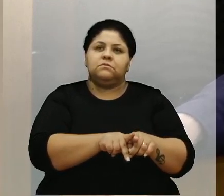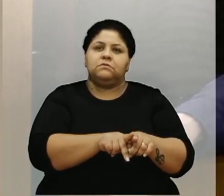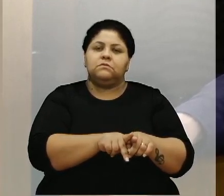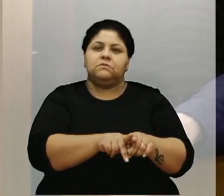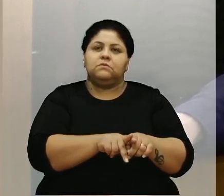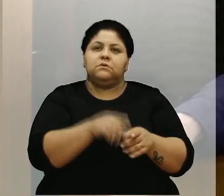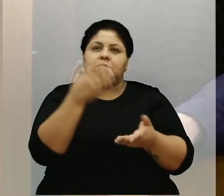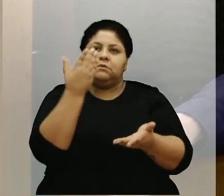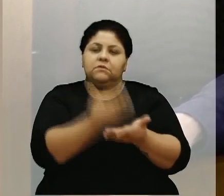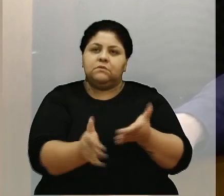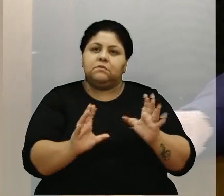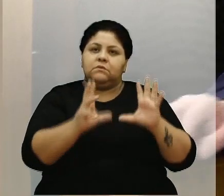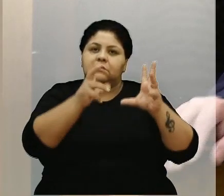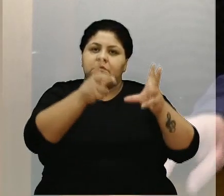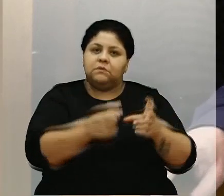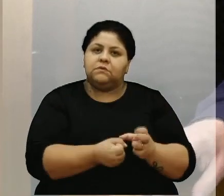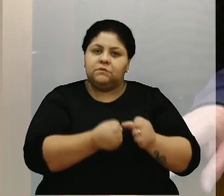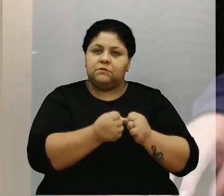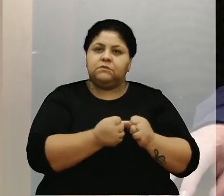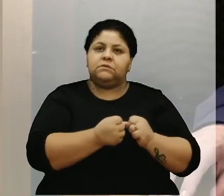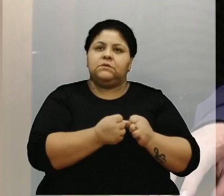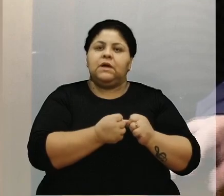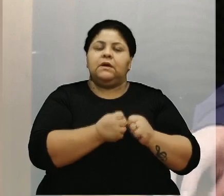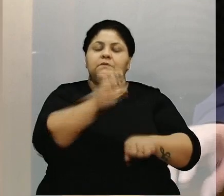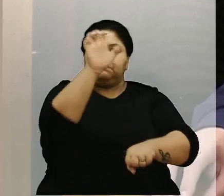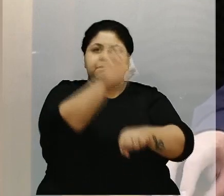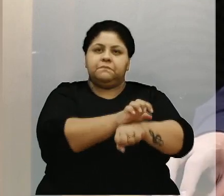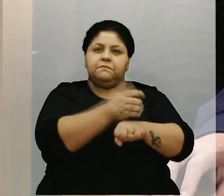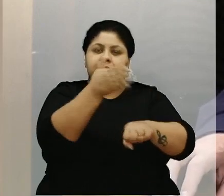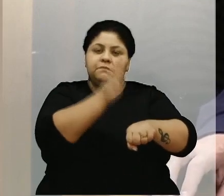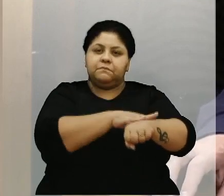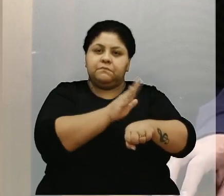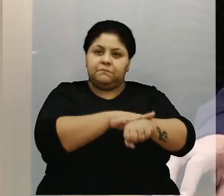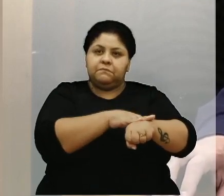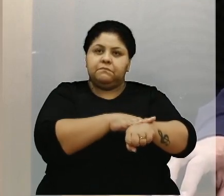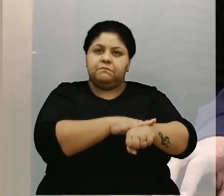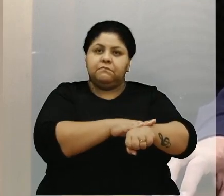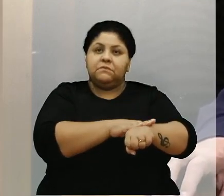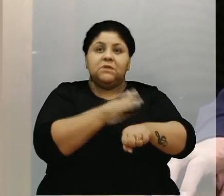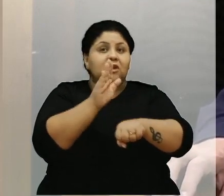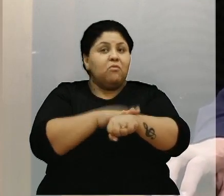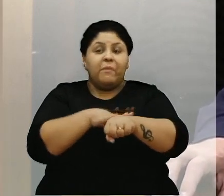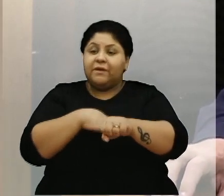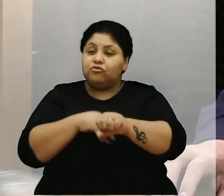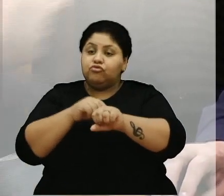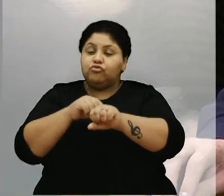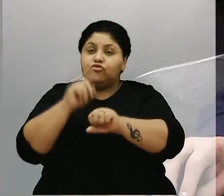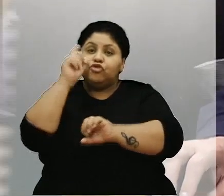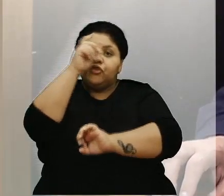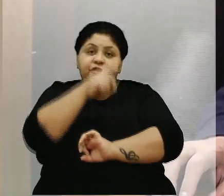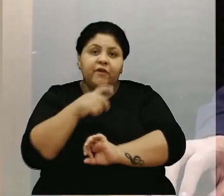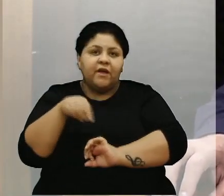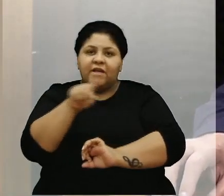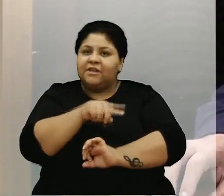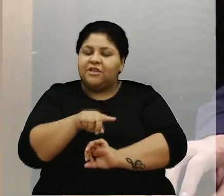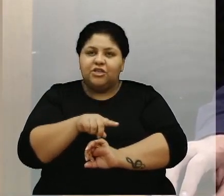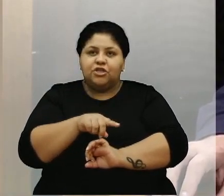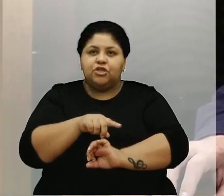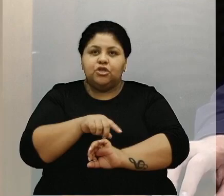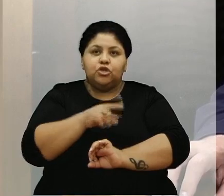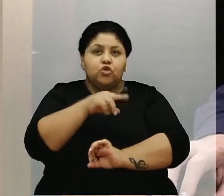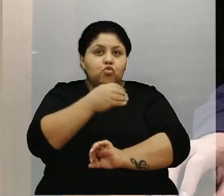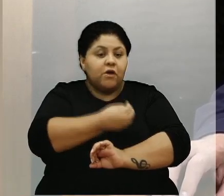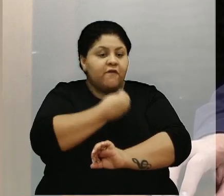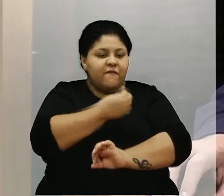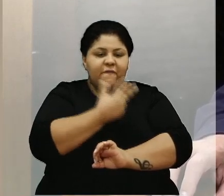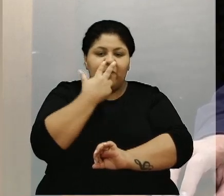tudo. O Estado, nesse momento que se encontra, é um momento ímpar. A gente nunca passou por essa calamidade